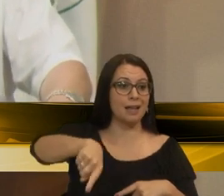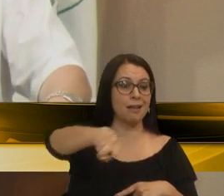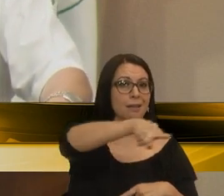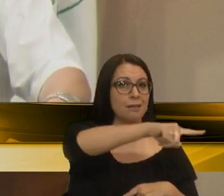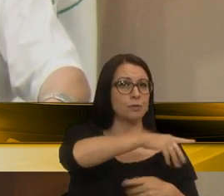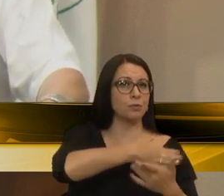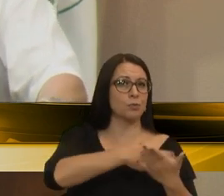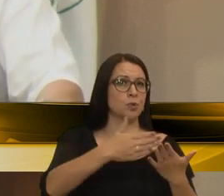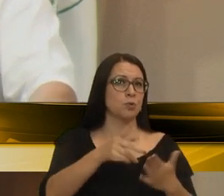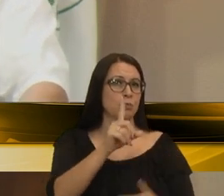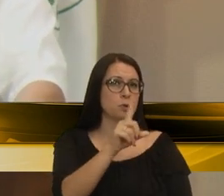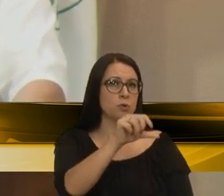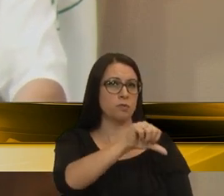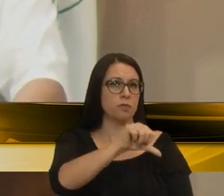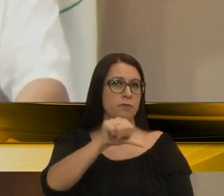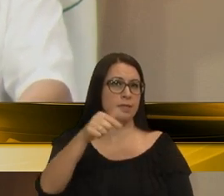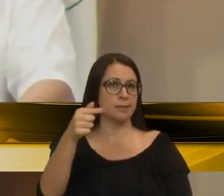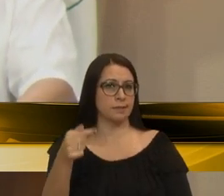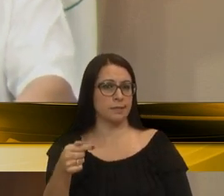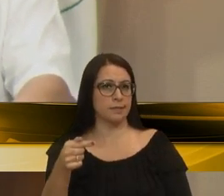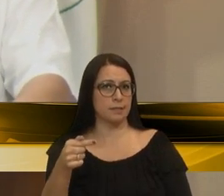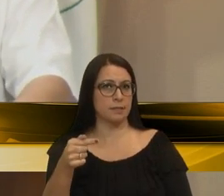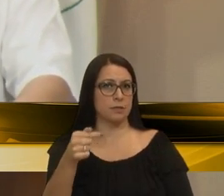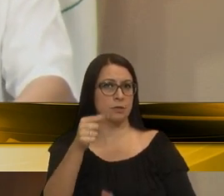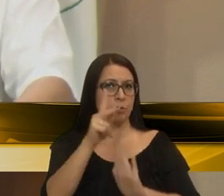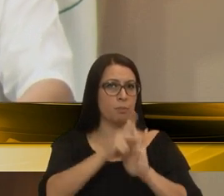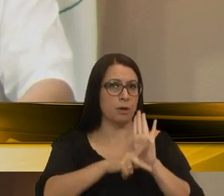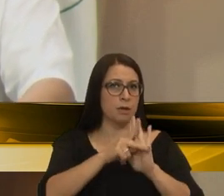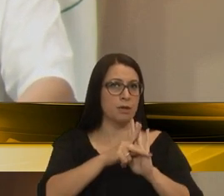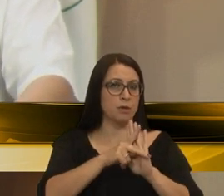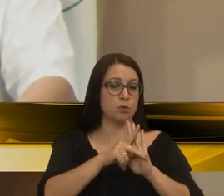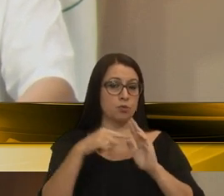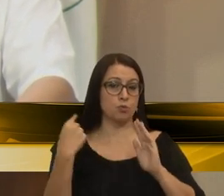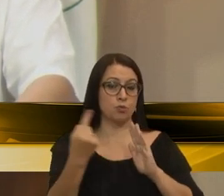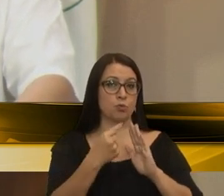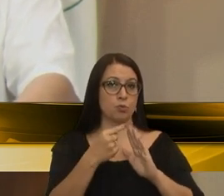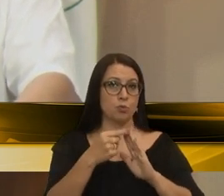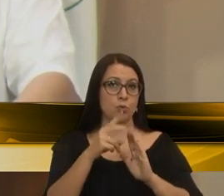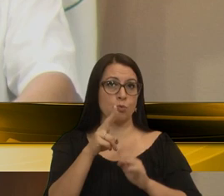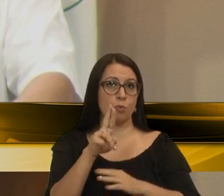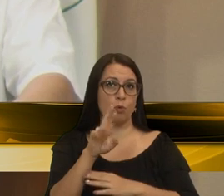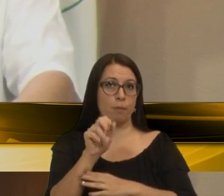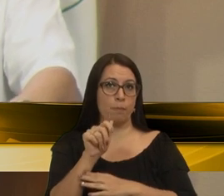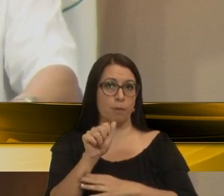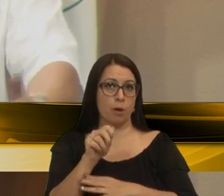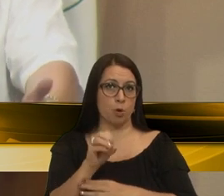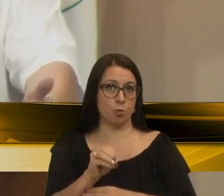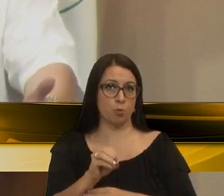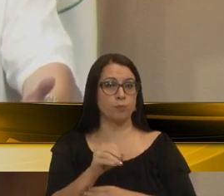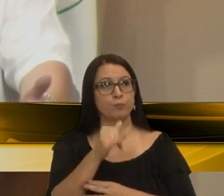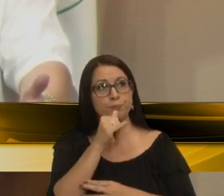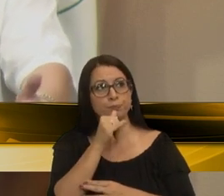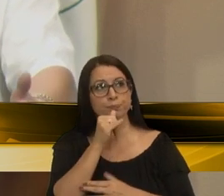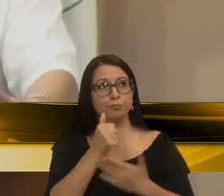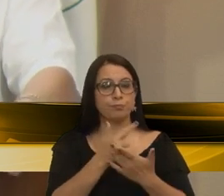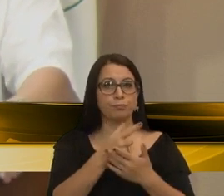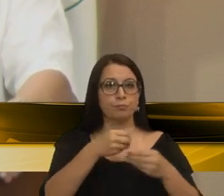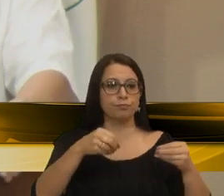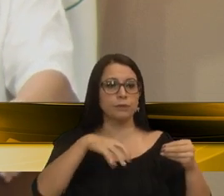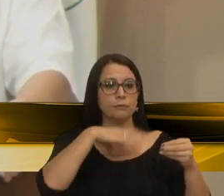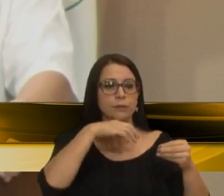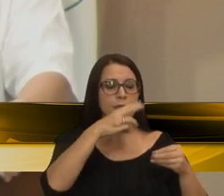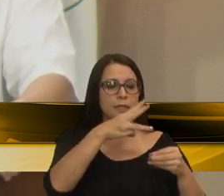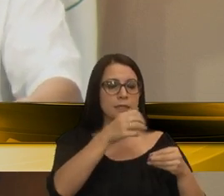desde 1997, no plano físico urbano, adquiriram, por exemplo, uma pessoa que tem um terreno de